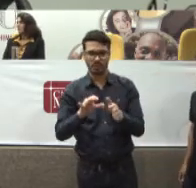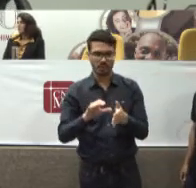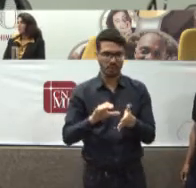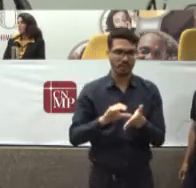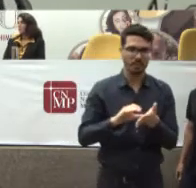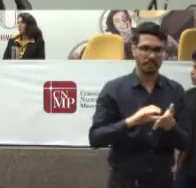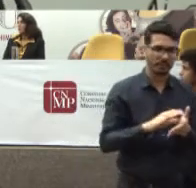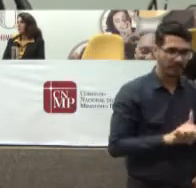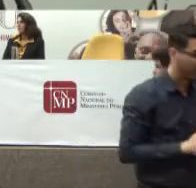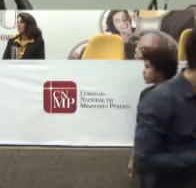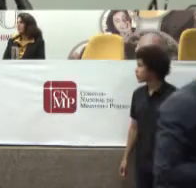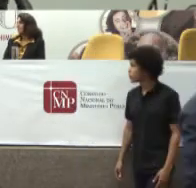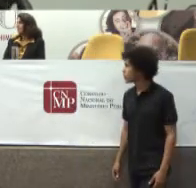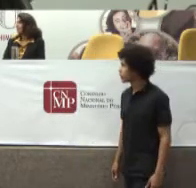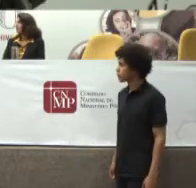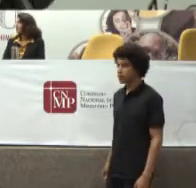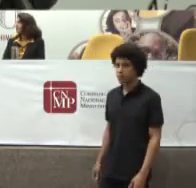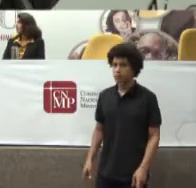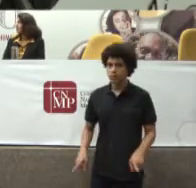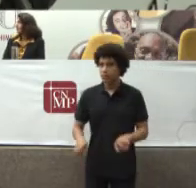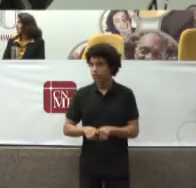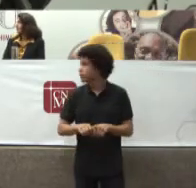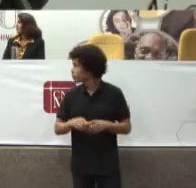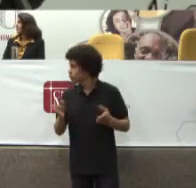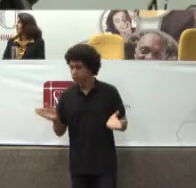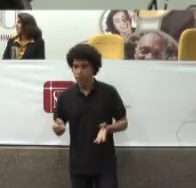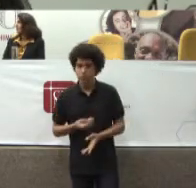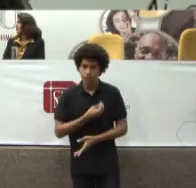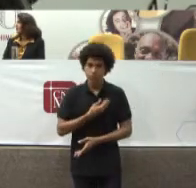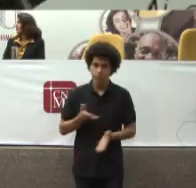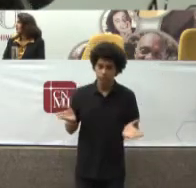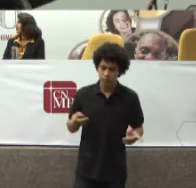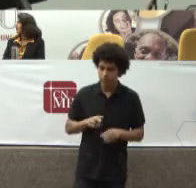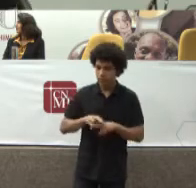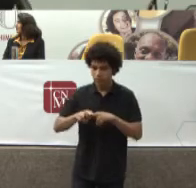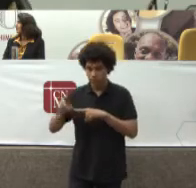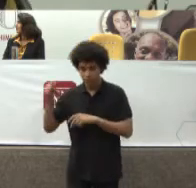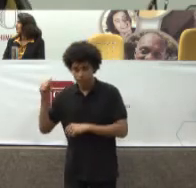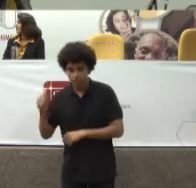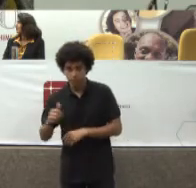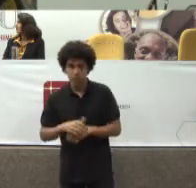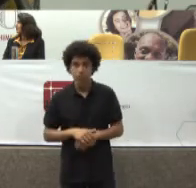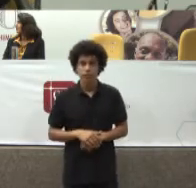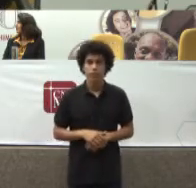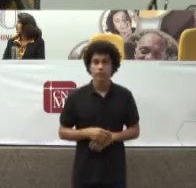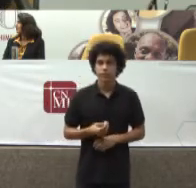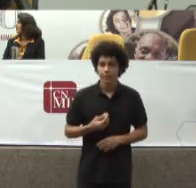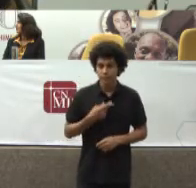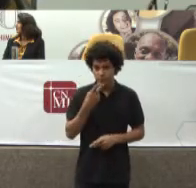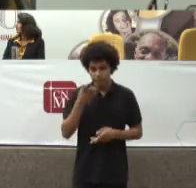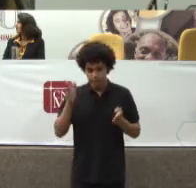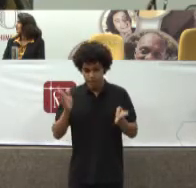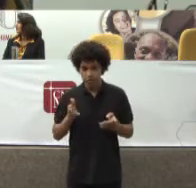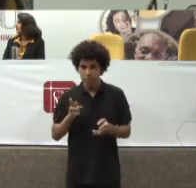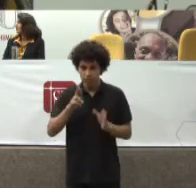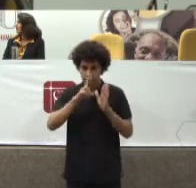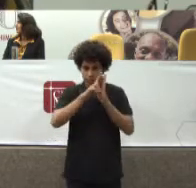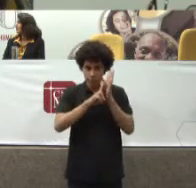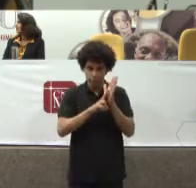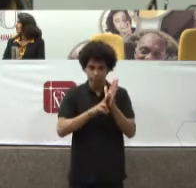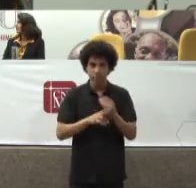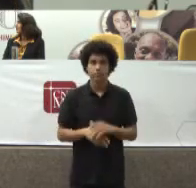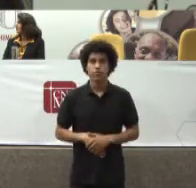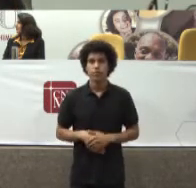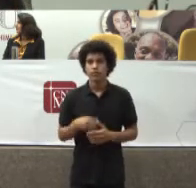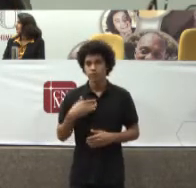Pará Que também está aqui No nosso Auditório Feito Este registro Agradeço Mais uma vez